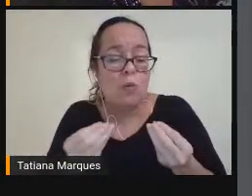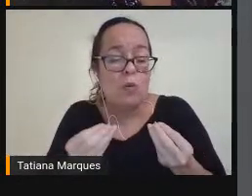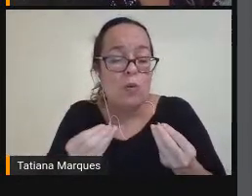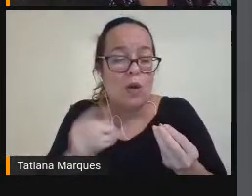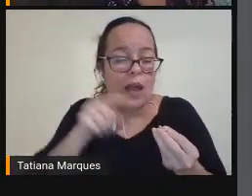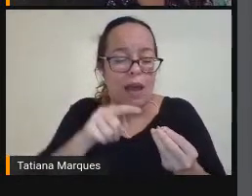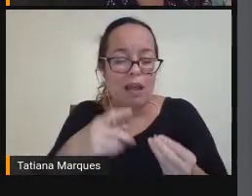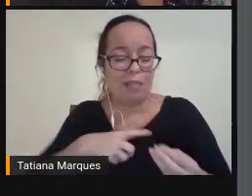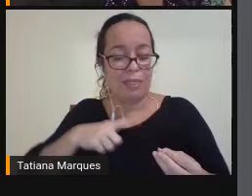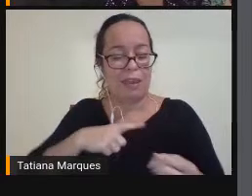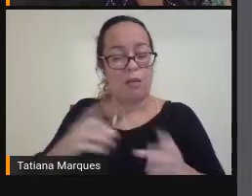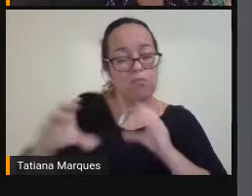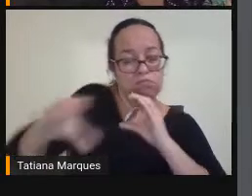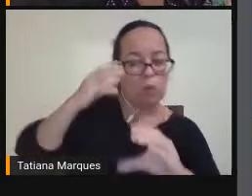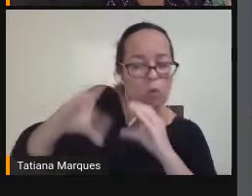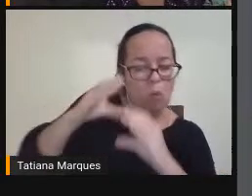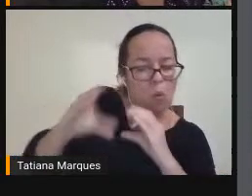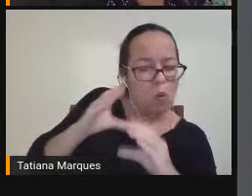Pode passar